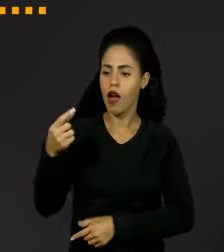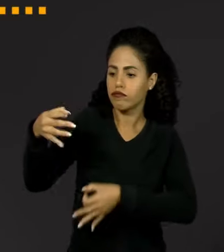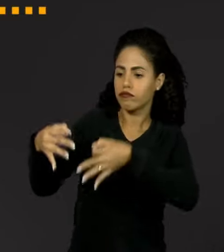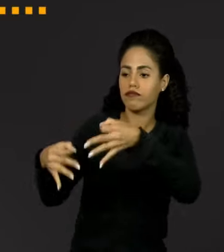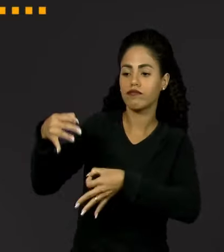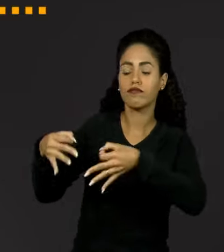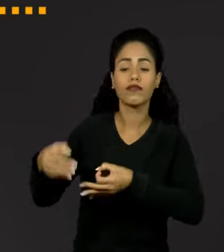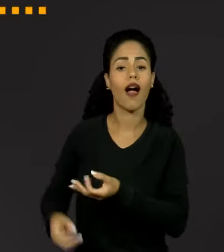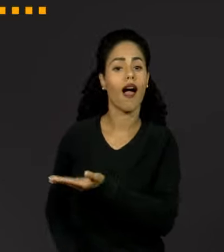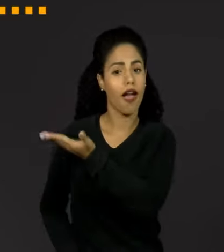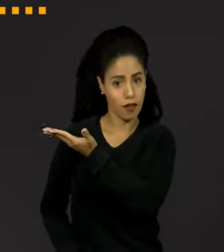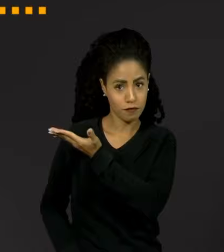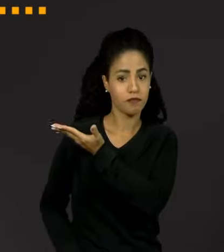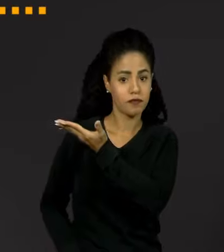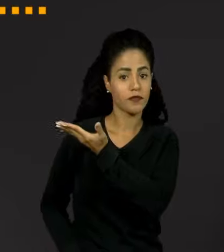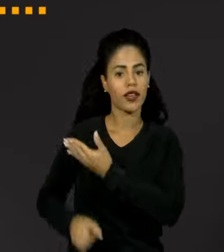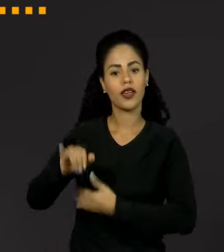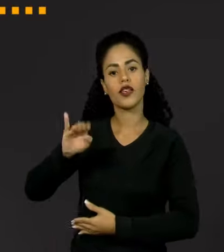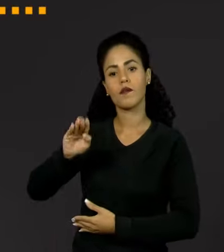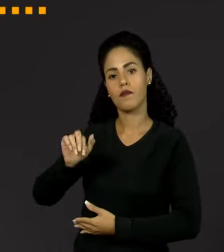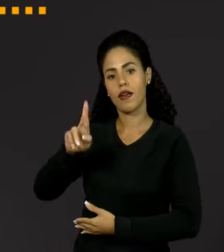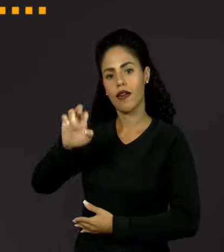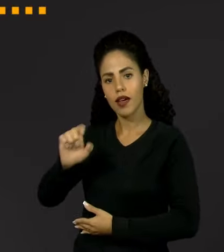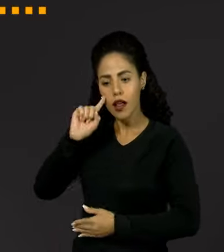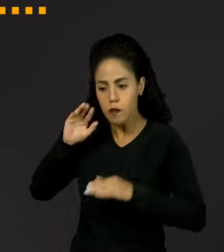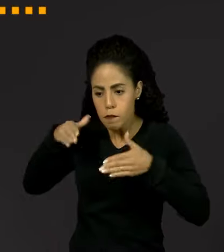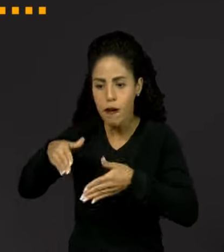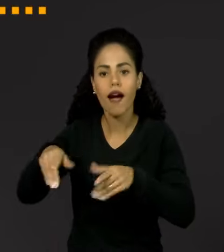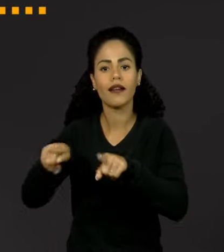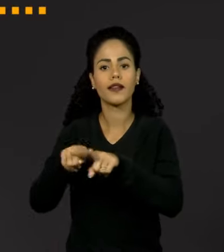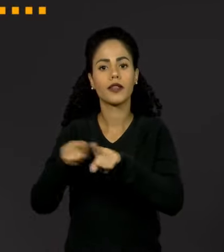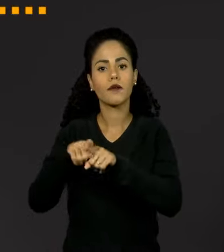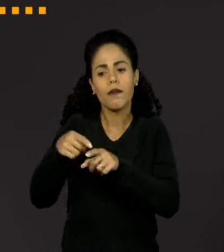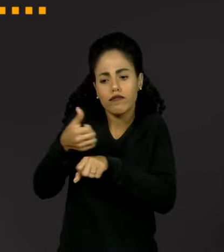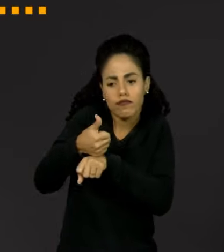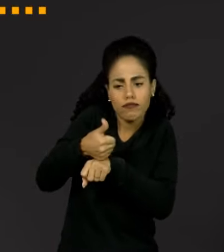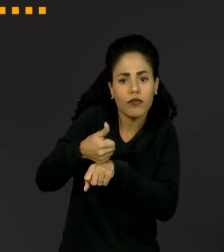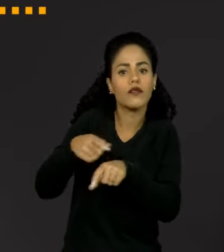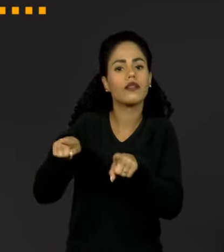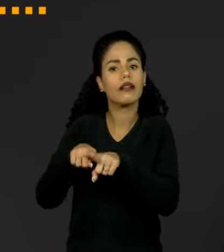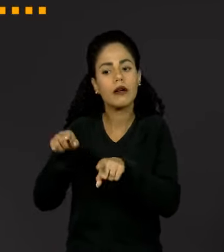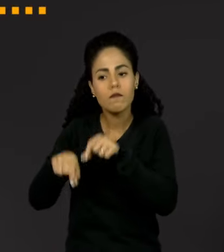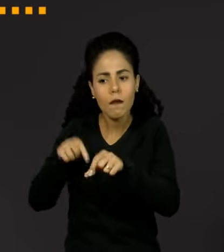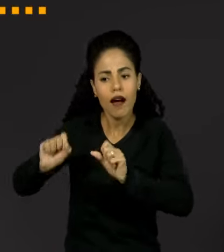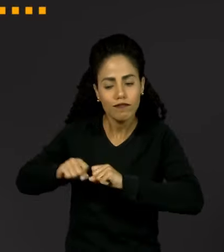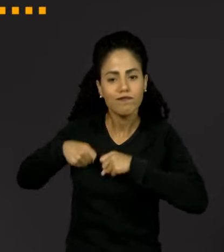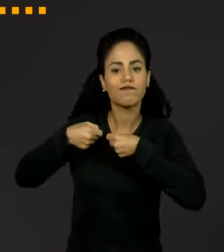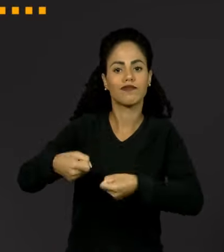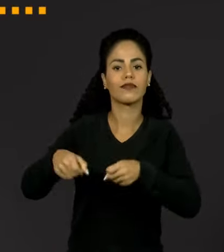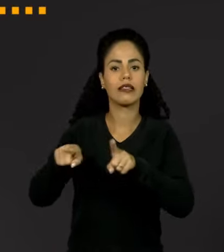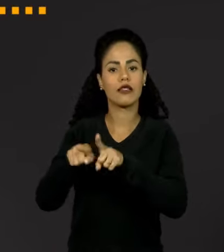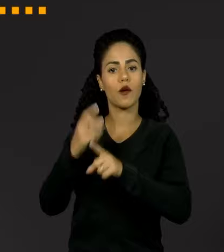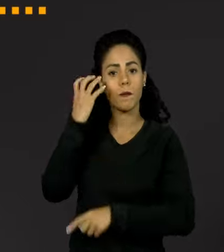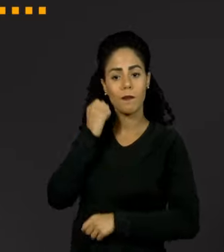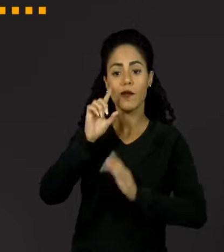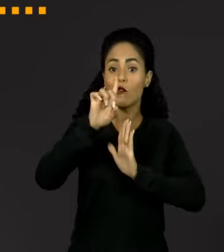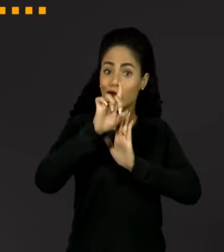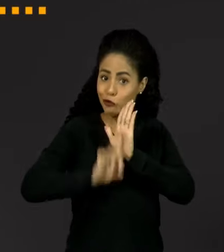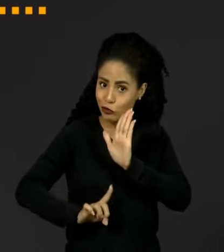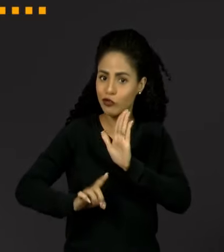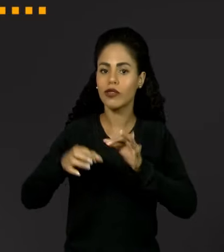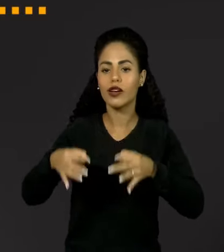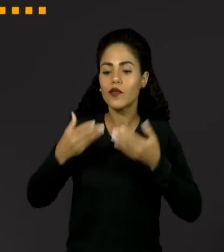entrevistados de hoje é especialista em adoção e um atuante defensor dos direitos da